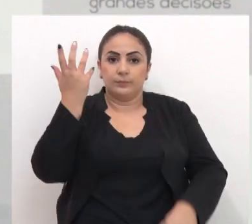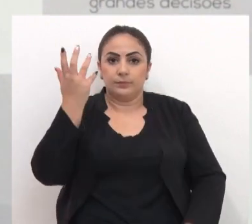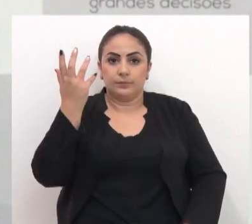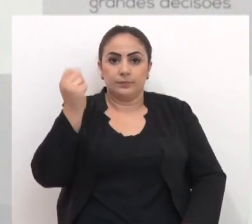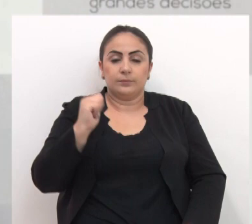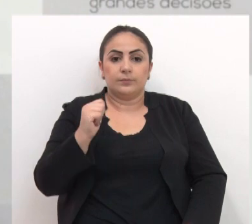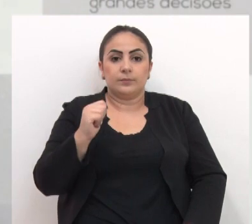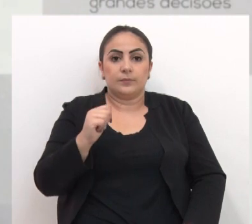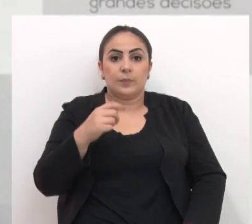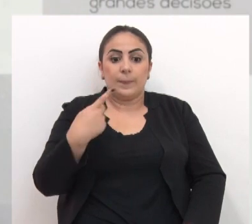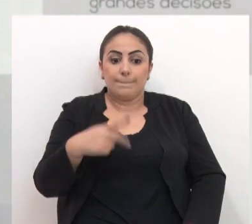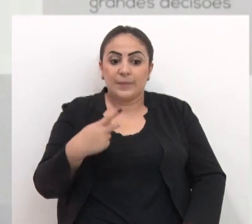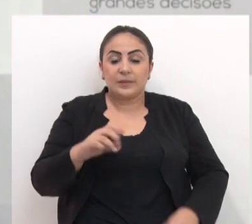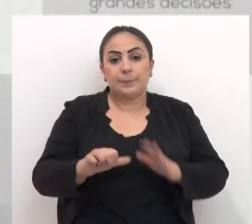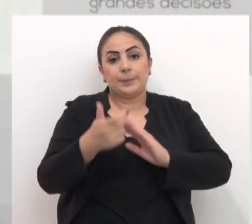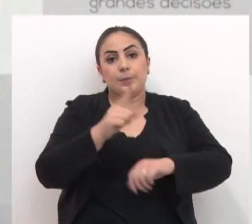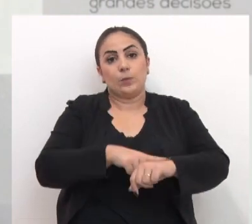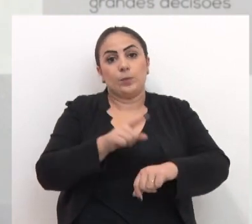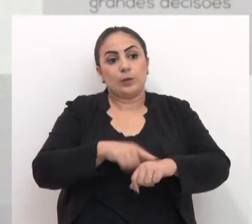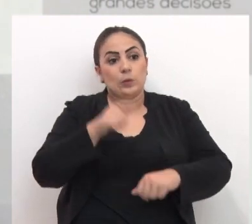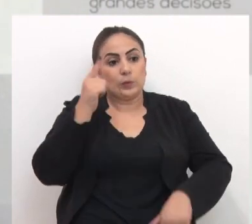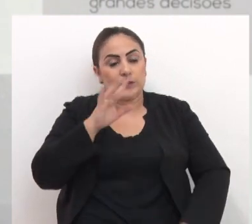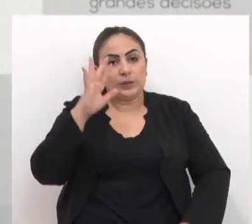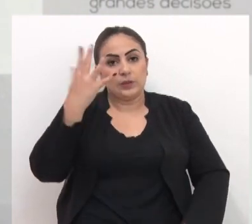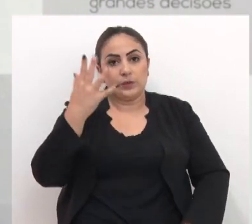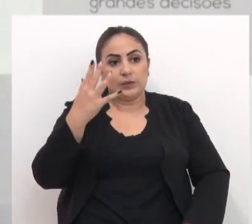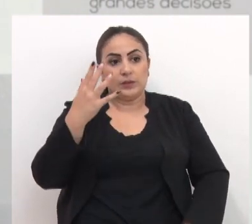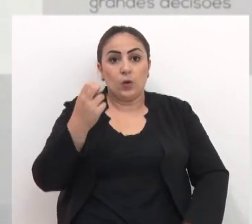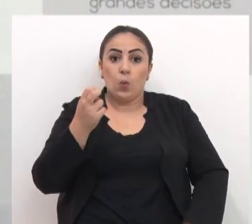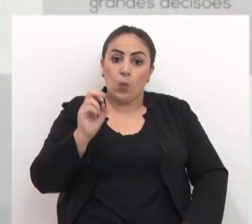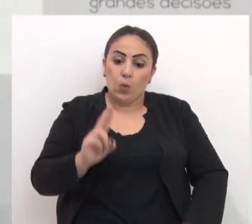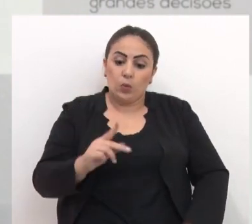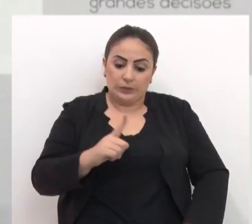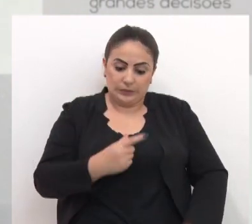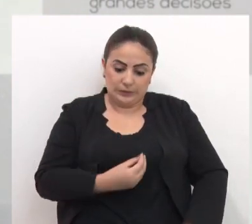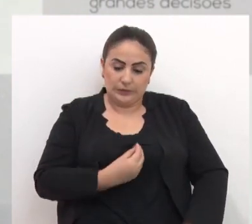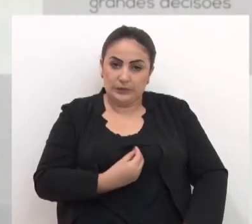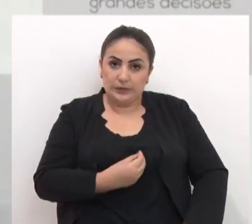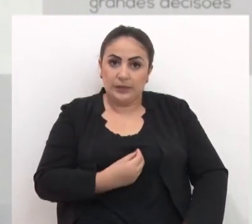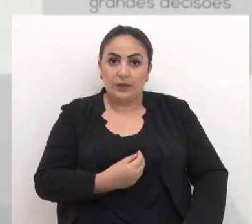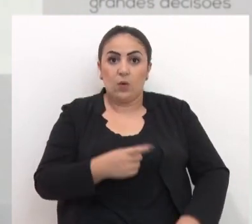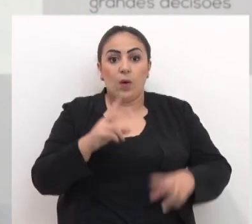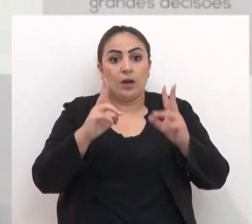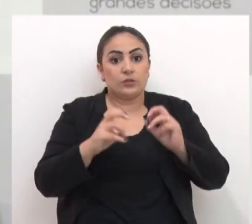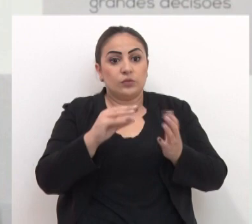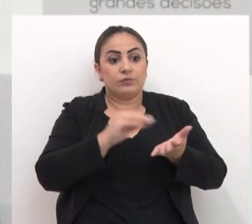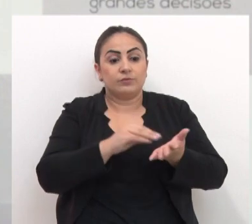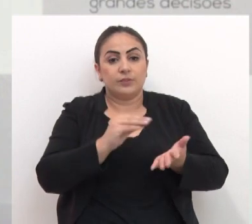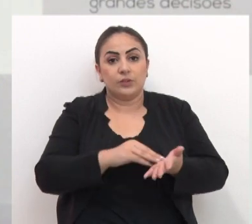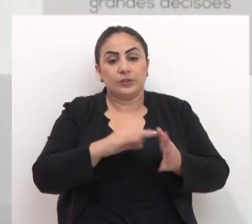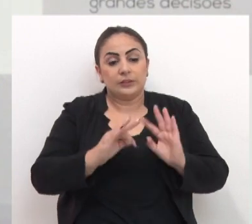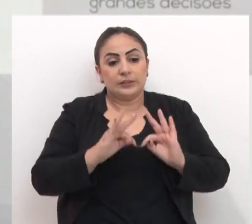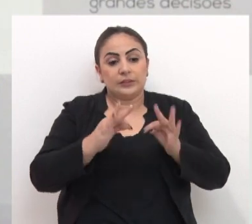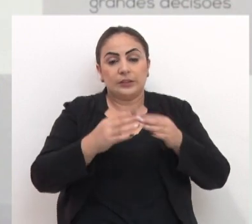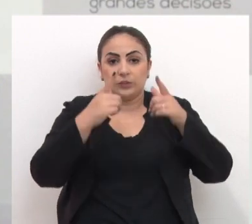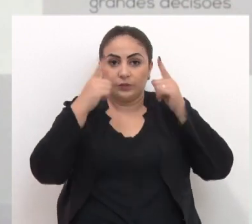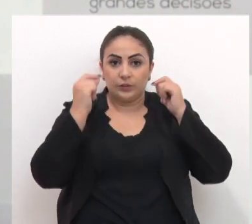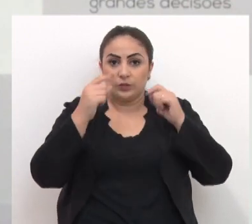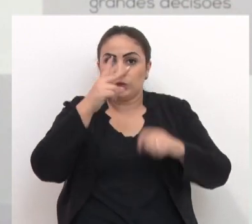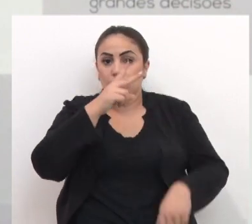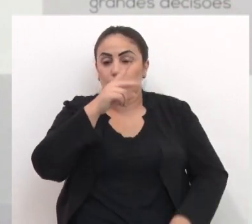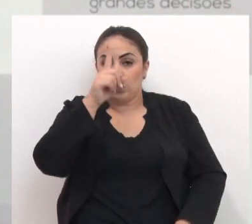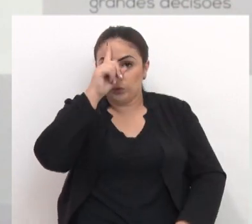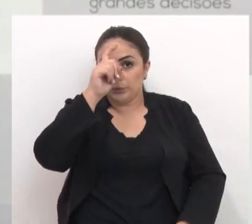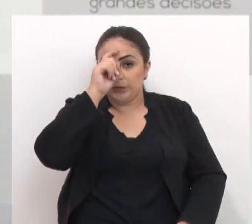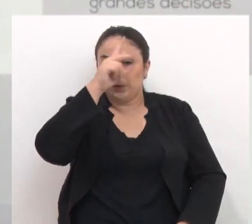e o processo seletivo acontecendo para este primeiro momento está resolvido ou estará resolvida a questão da falta de